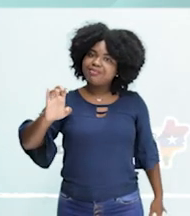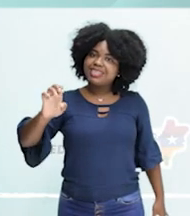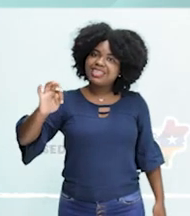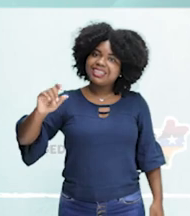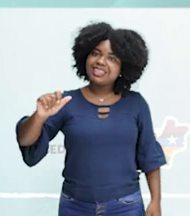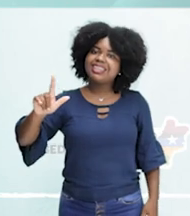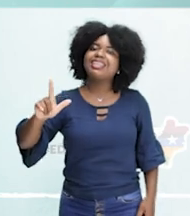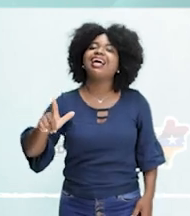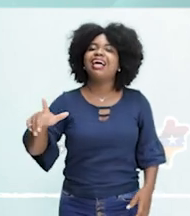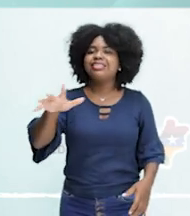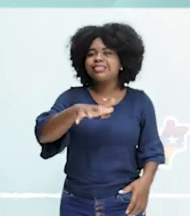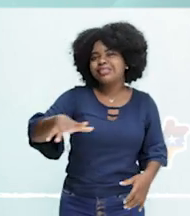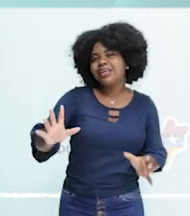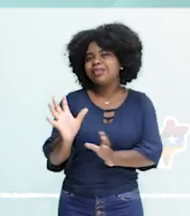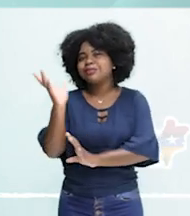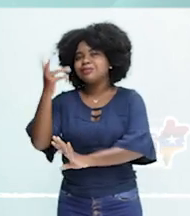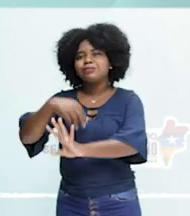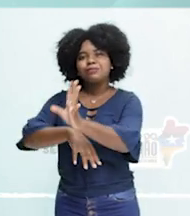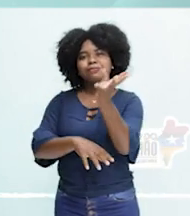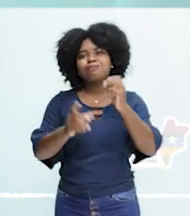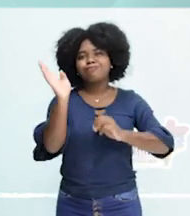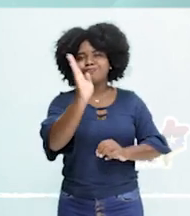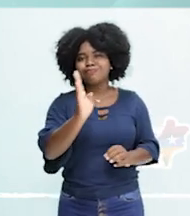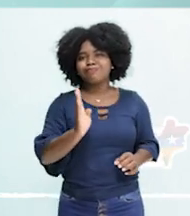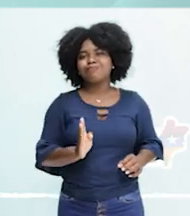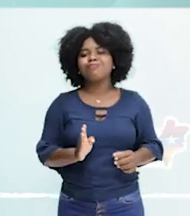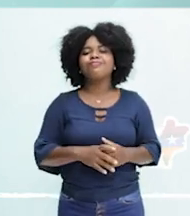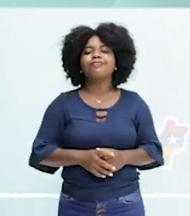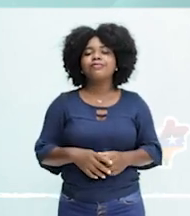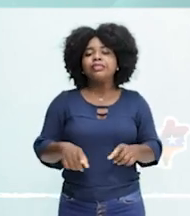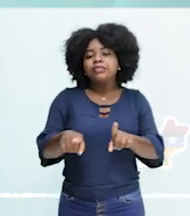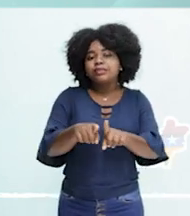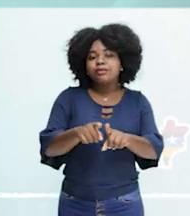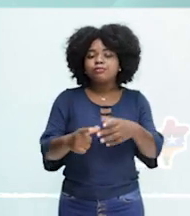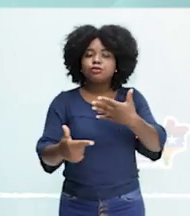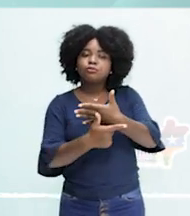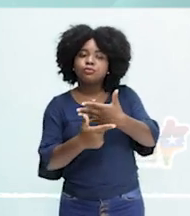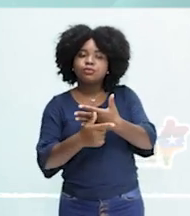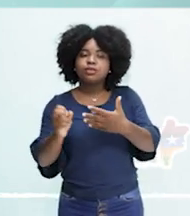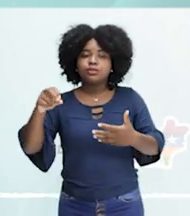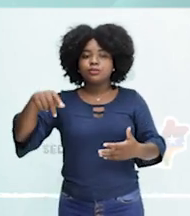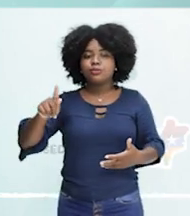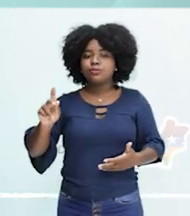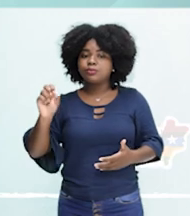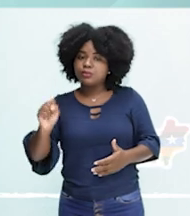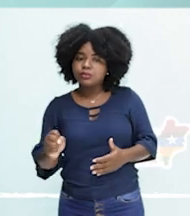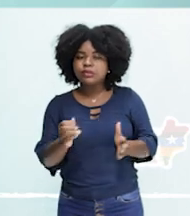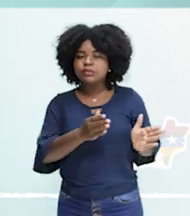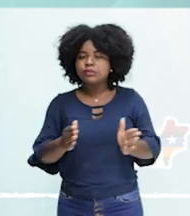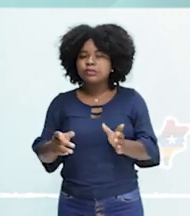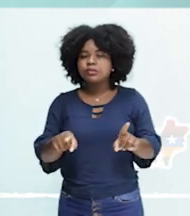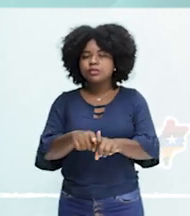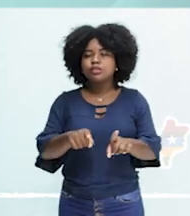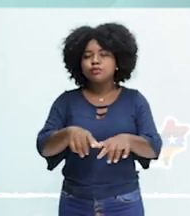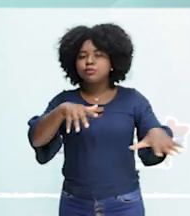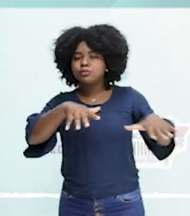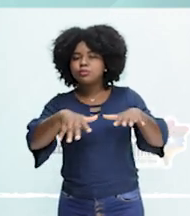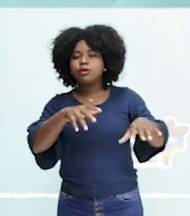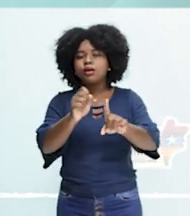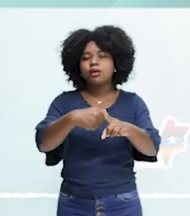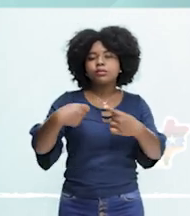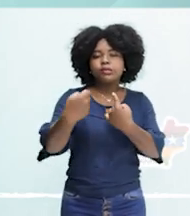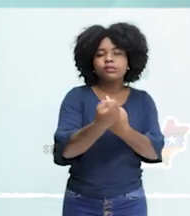Brasilzão, tá certo? Vamos falar também sobre o papel das ONGs nesse processo e os movimentos sociais, né?